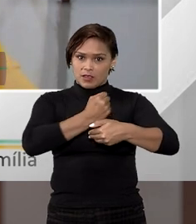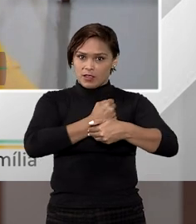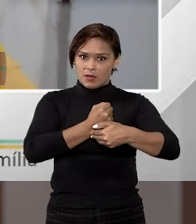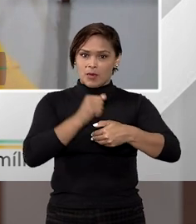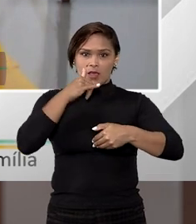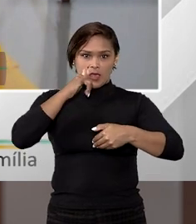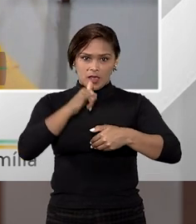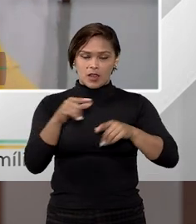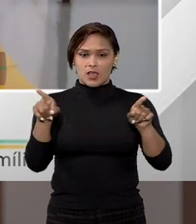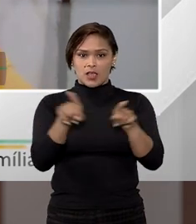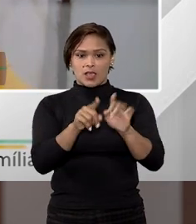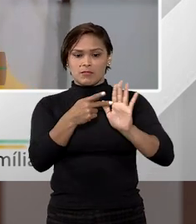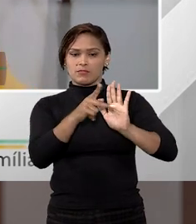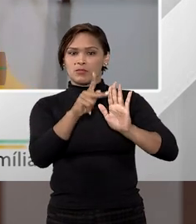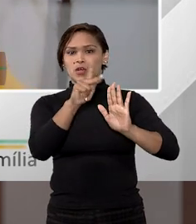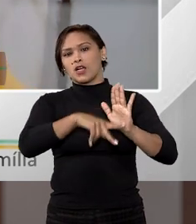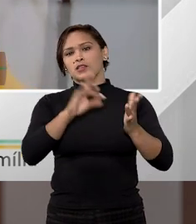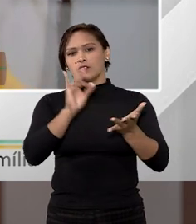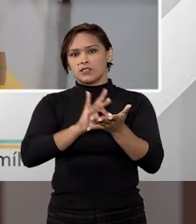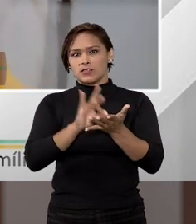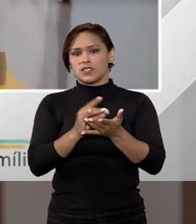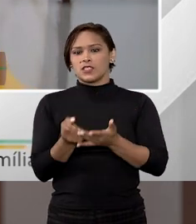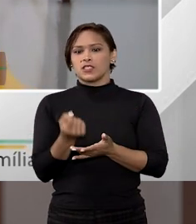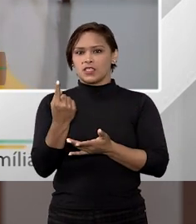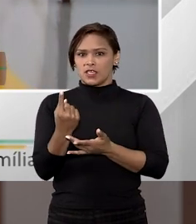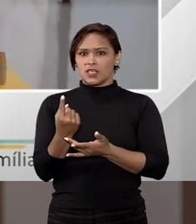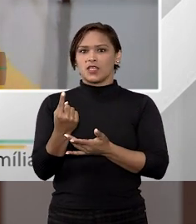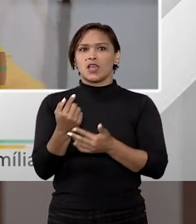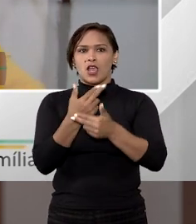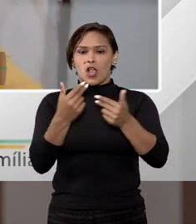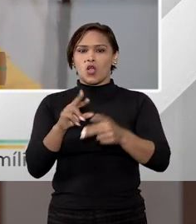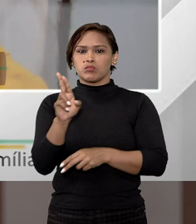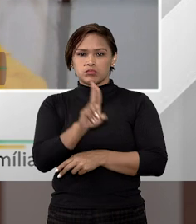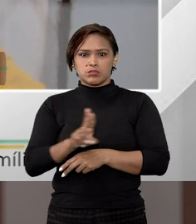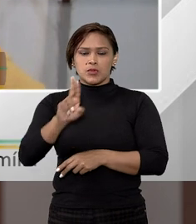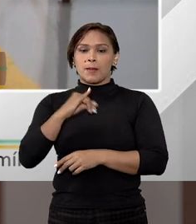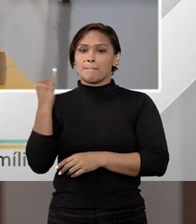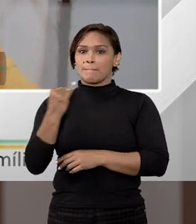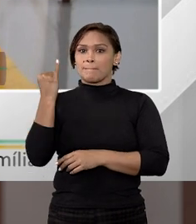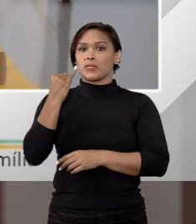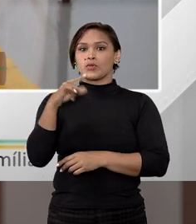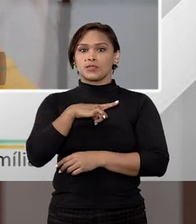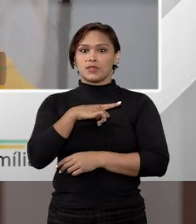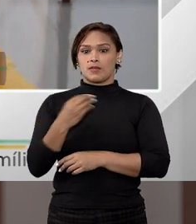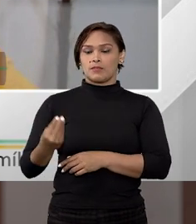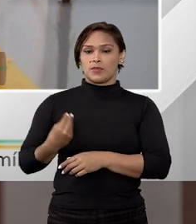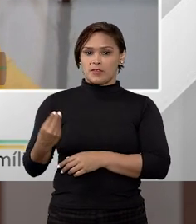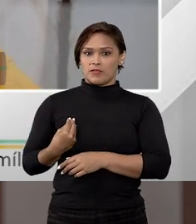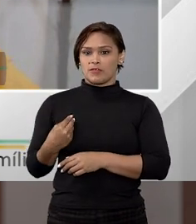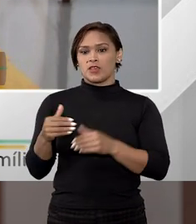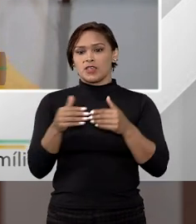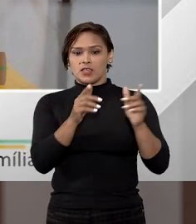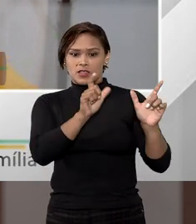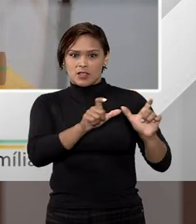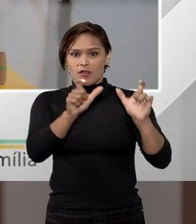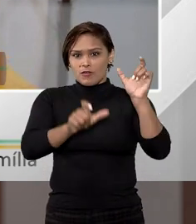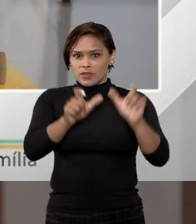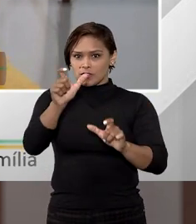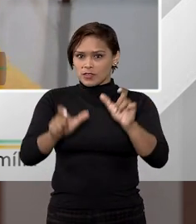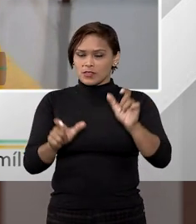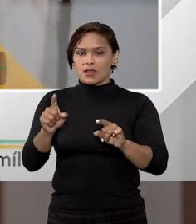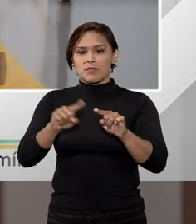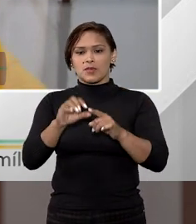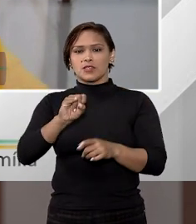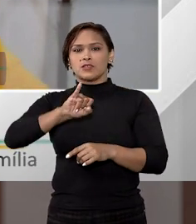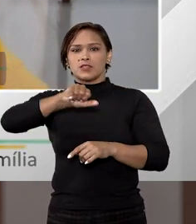produto, ele de fato, ele é sim algo útil para a sua necessidade, por isso vai de cada caso.